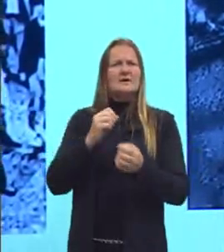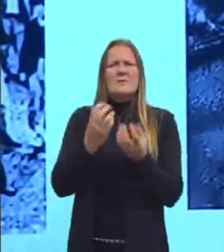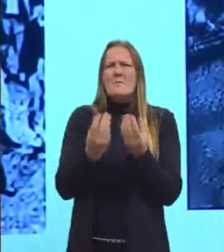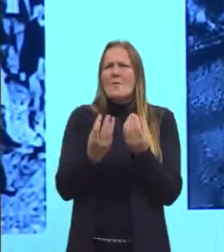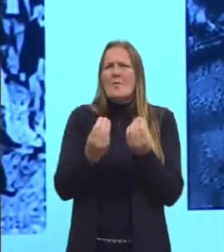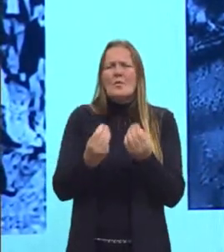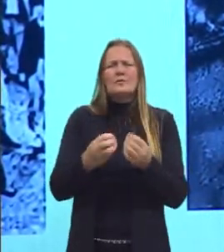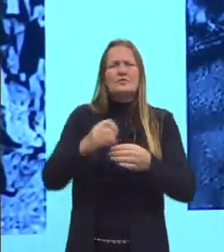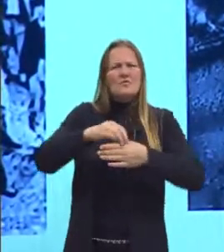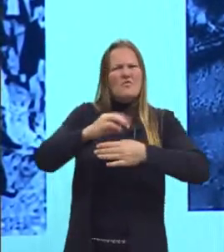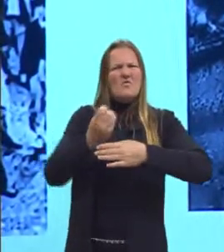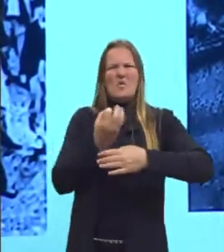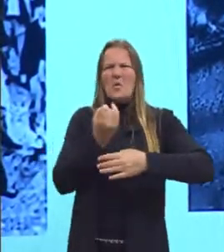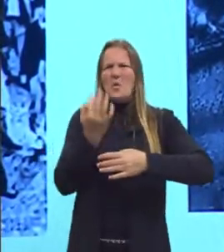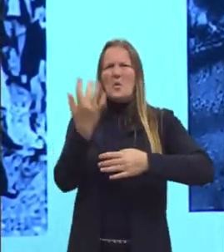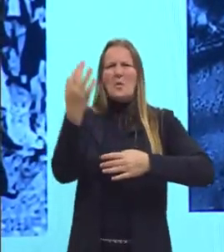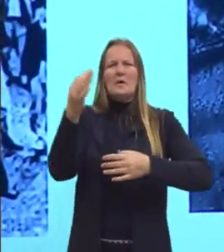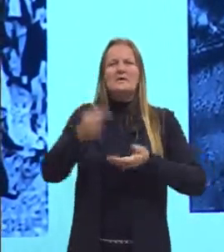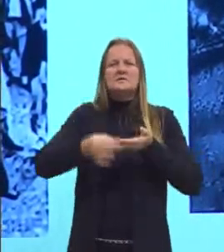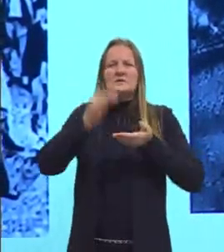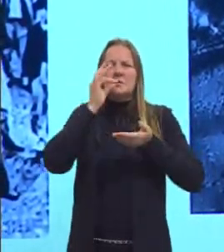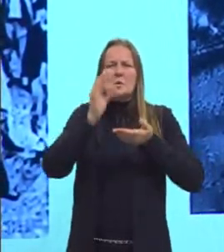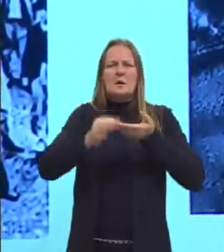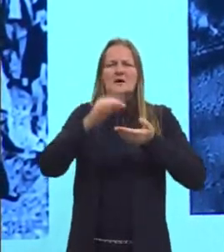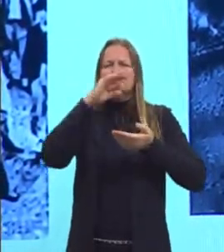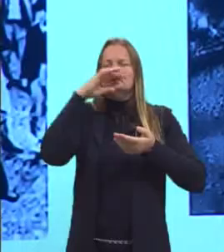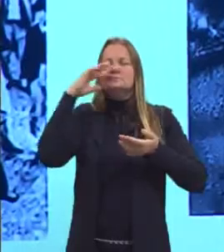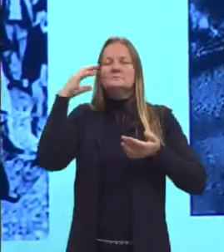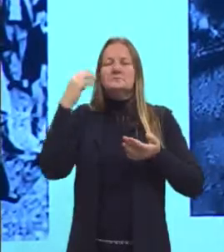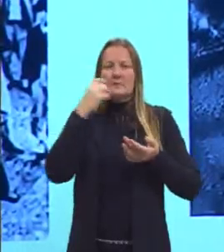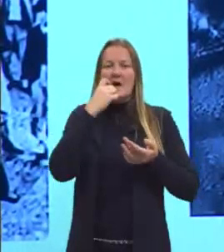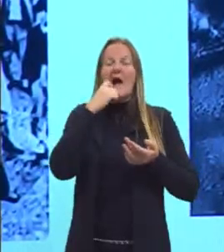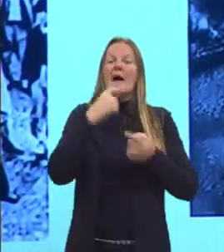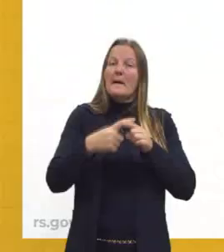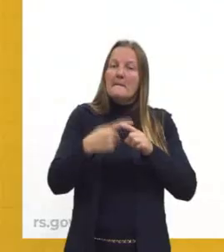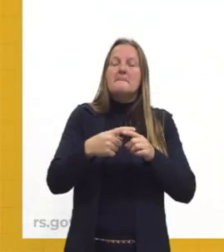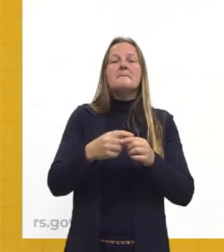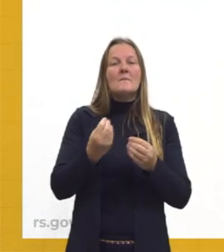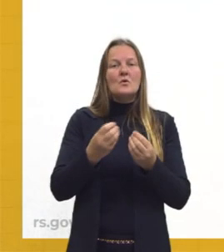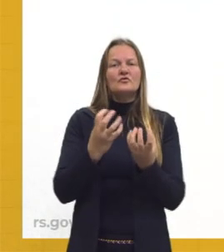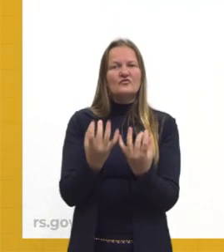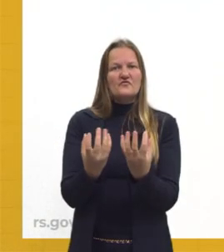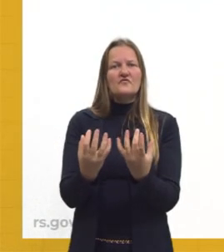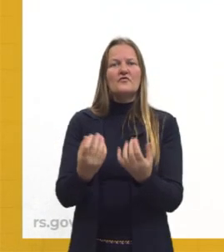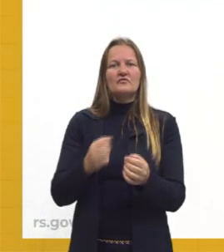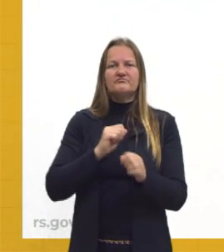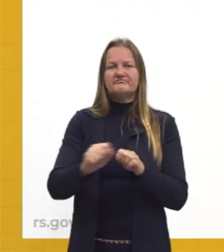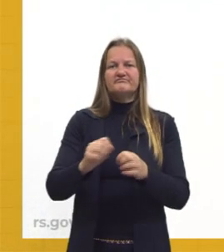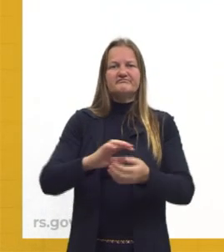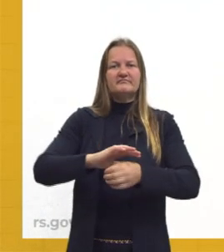de fumaça, imagina o cheiro de café que estava nessa época aí, tá? E aí, então, essa